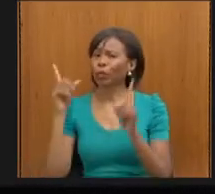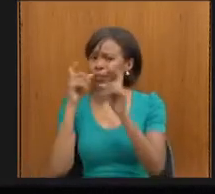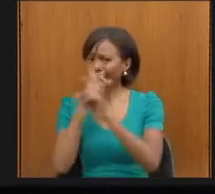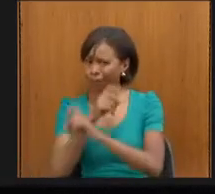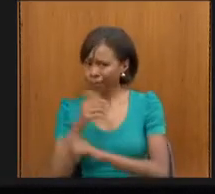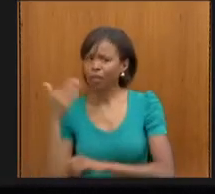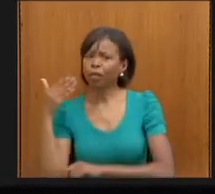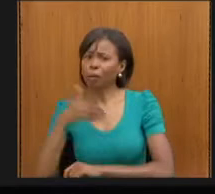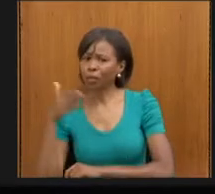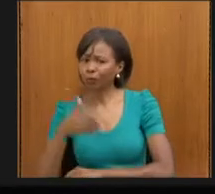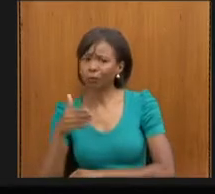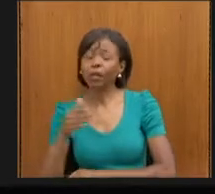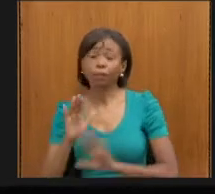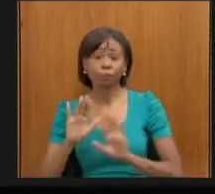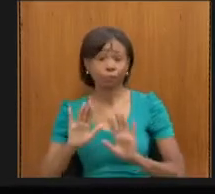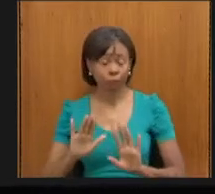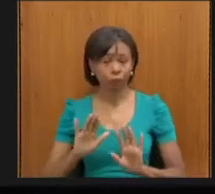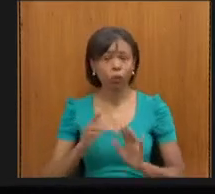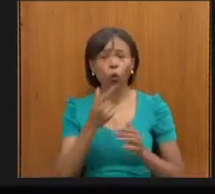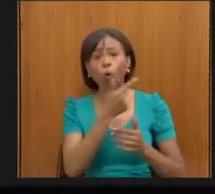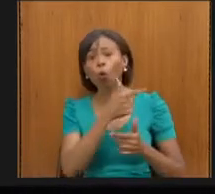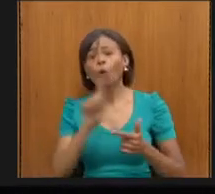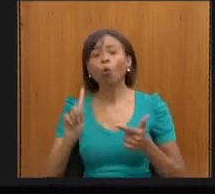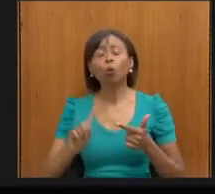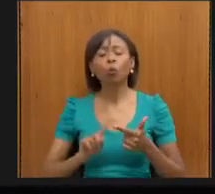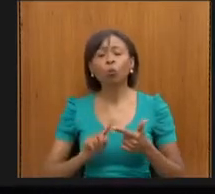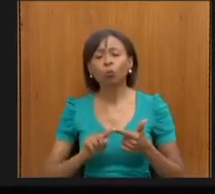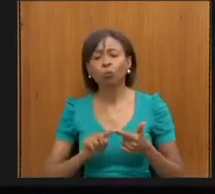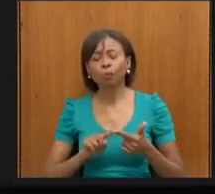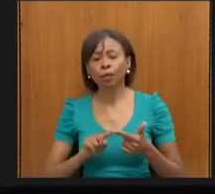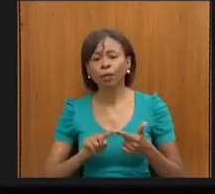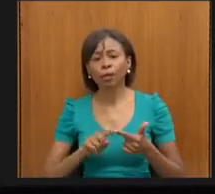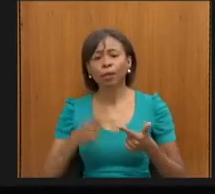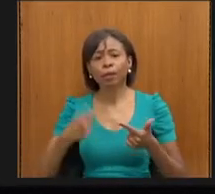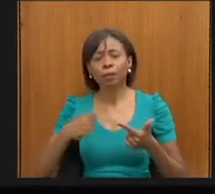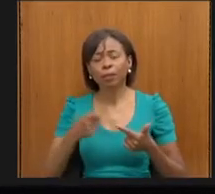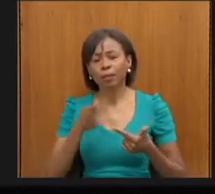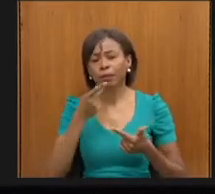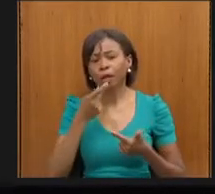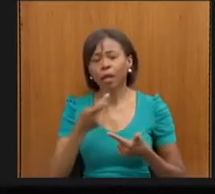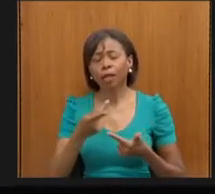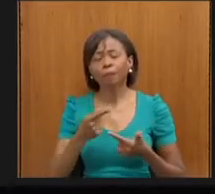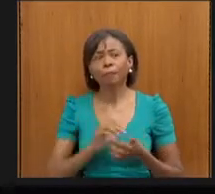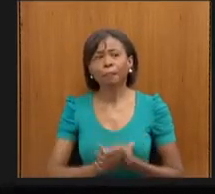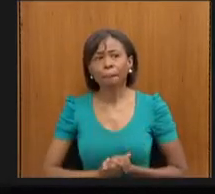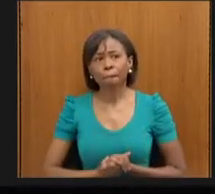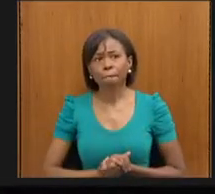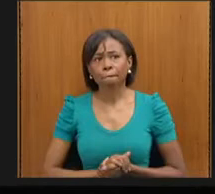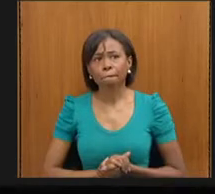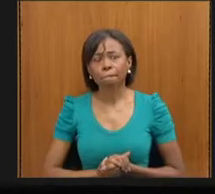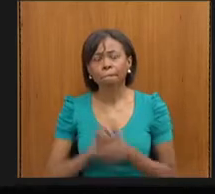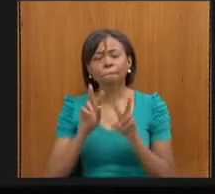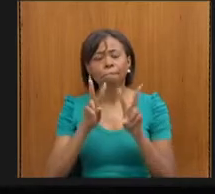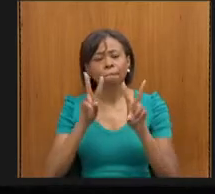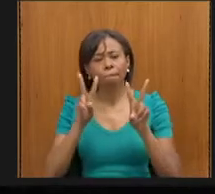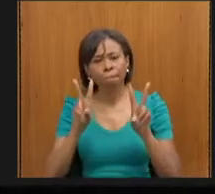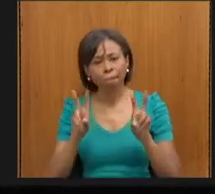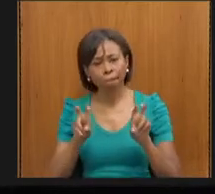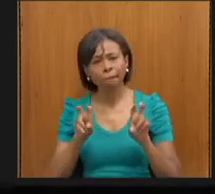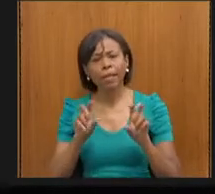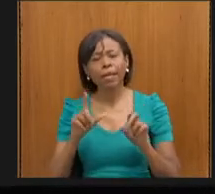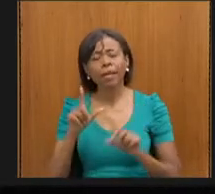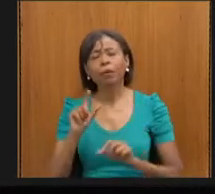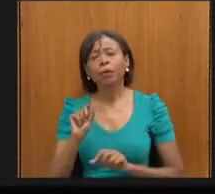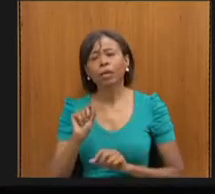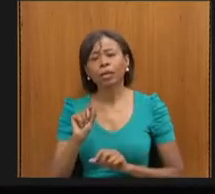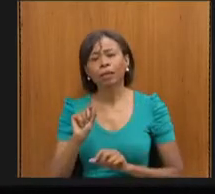ponto que eu gostaria de ressaltar da fala do senhor é a questão de que temos